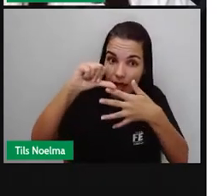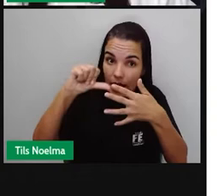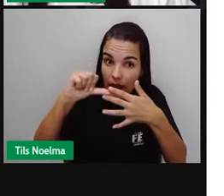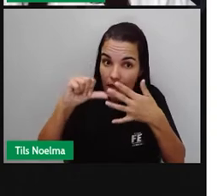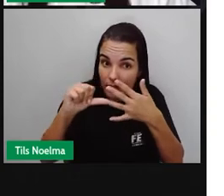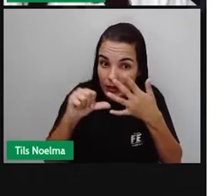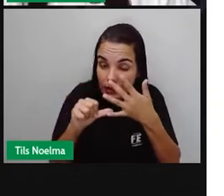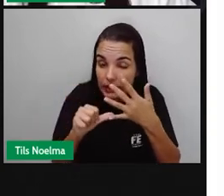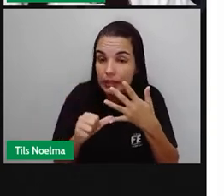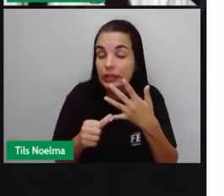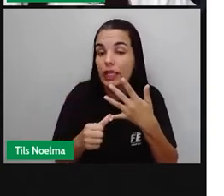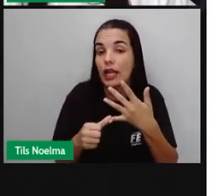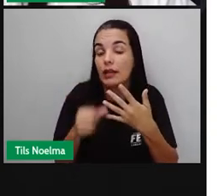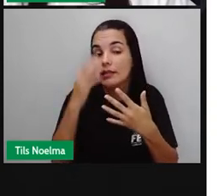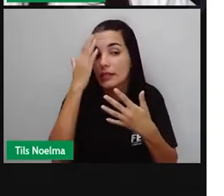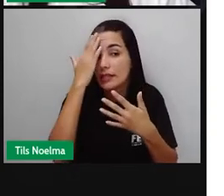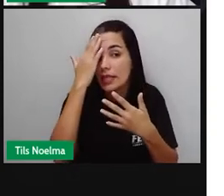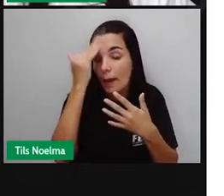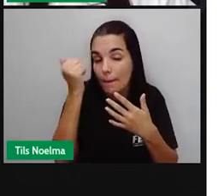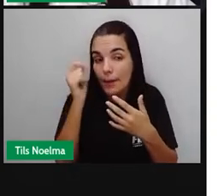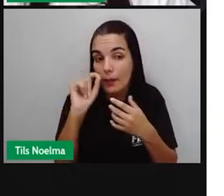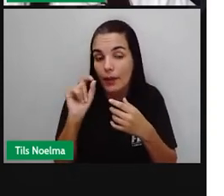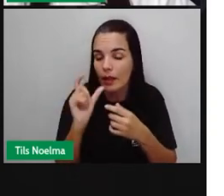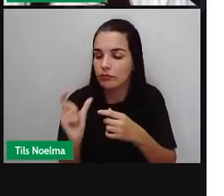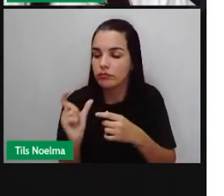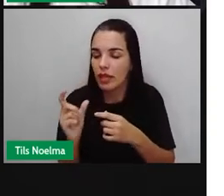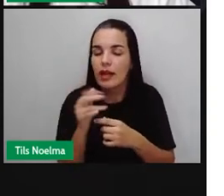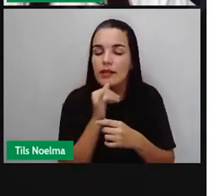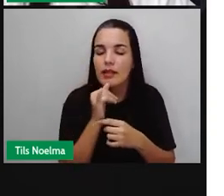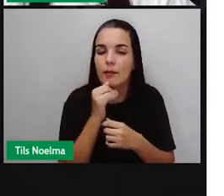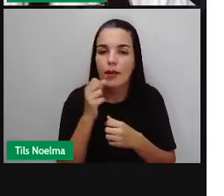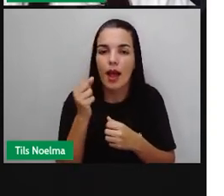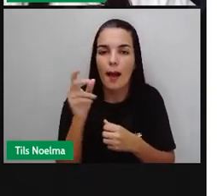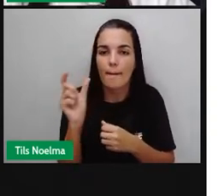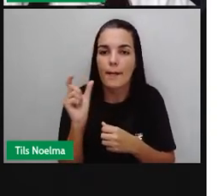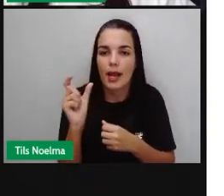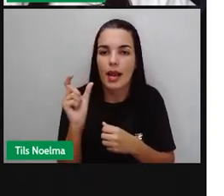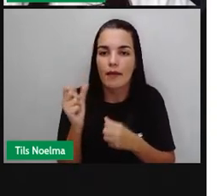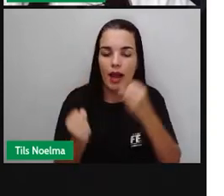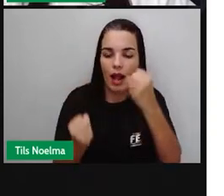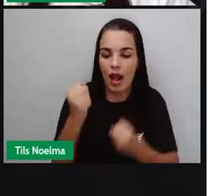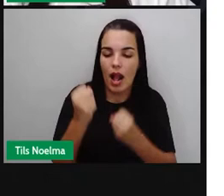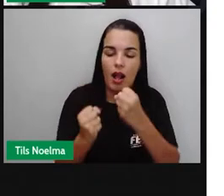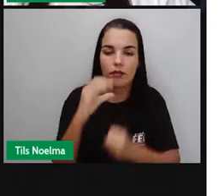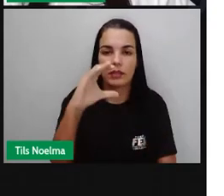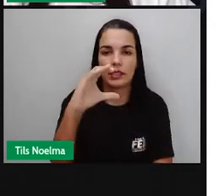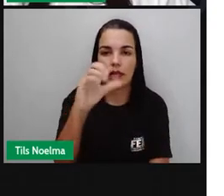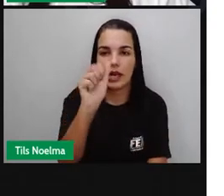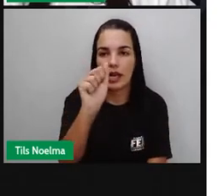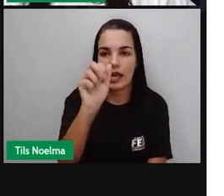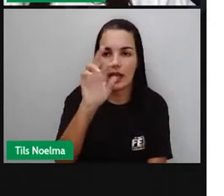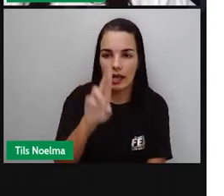Tipo, se a gente pega a palavra carro, como se separa a palavra carro?